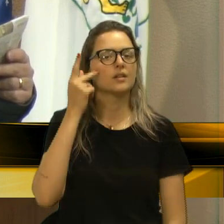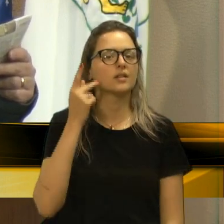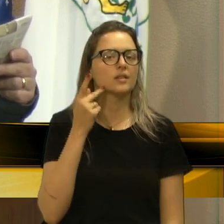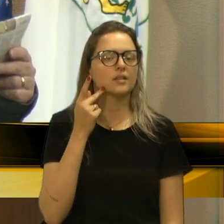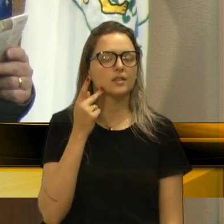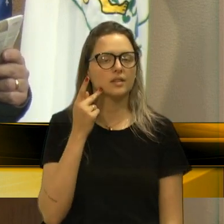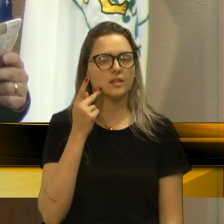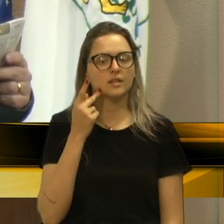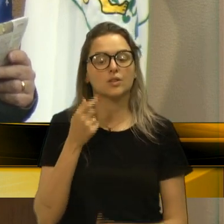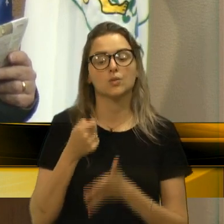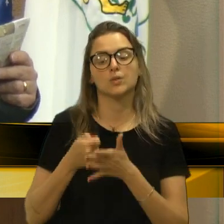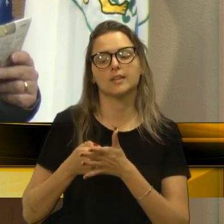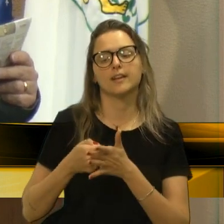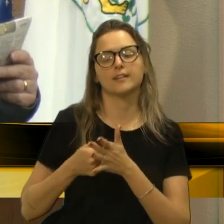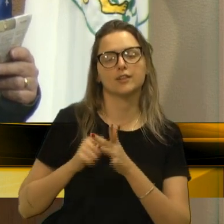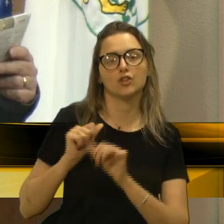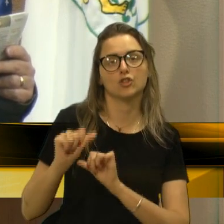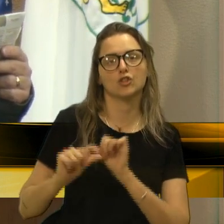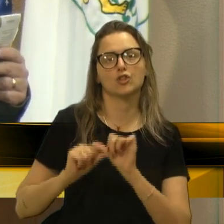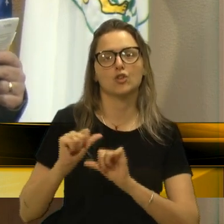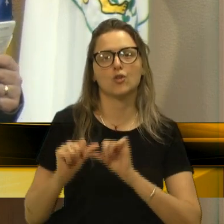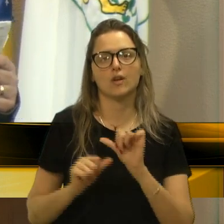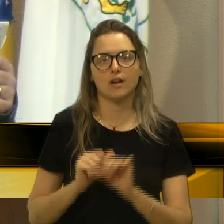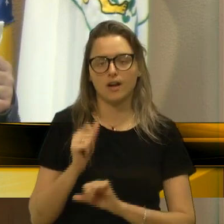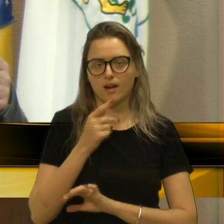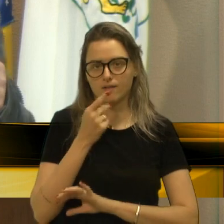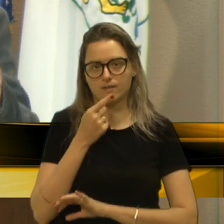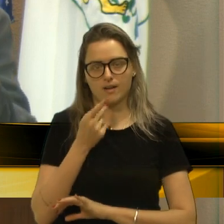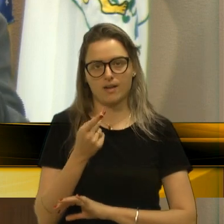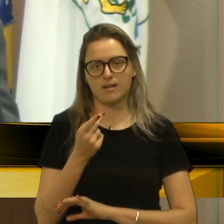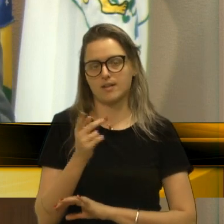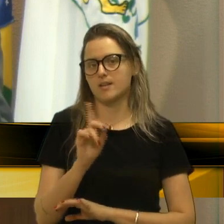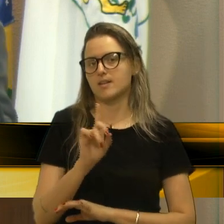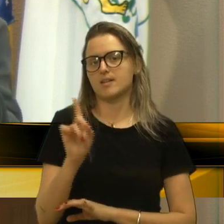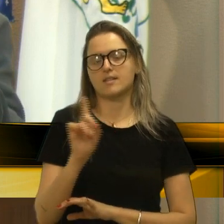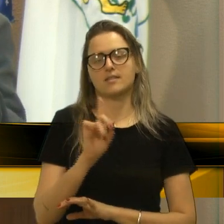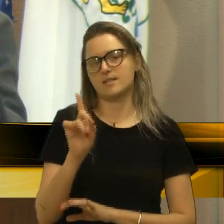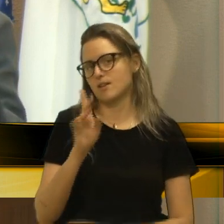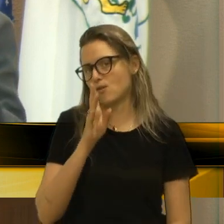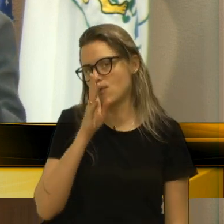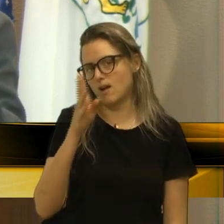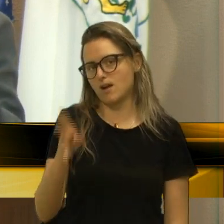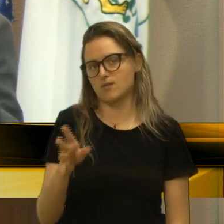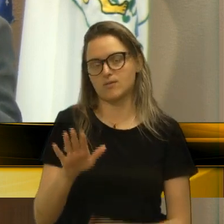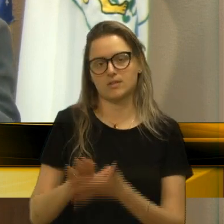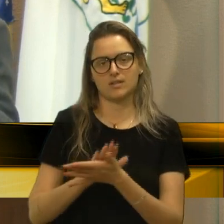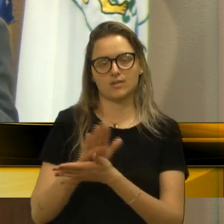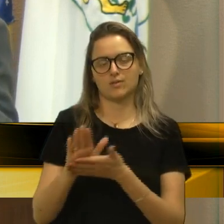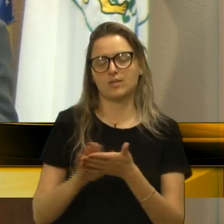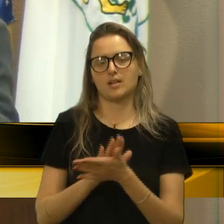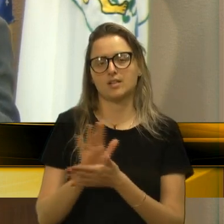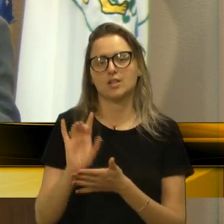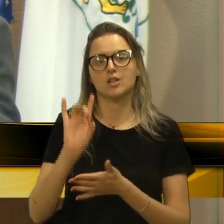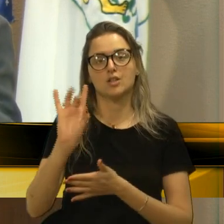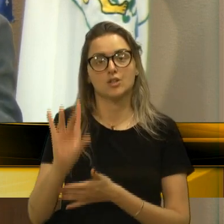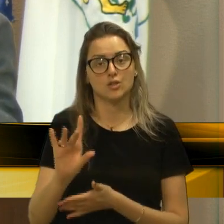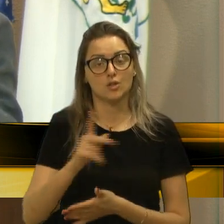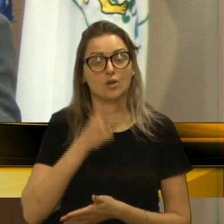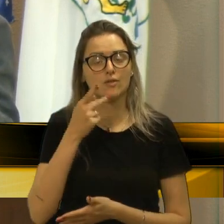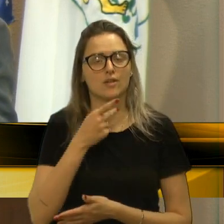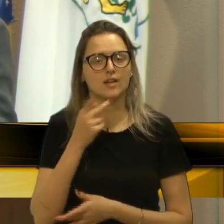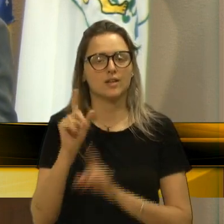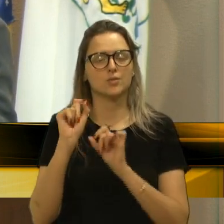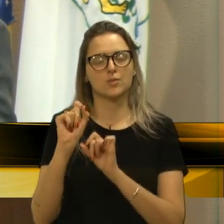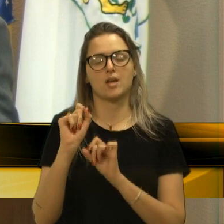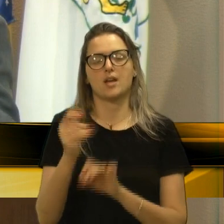contornar. Disse que não estava atacando ninguém, apenas frisando que